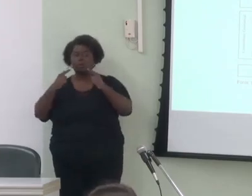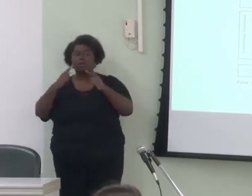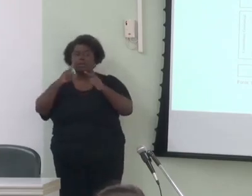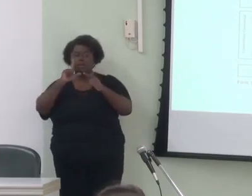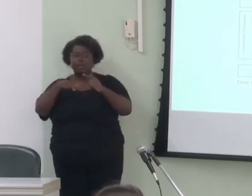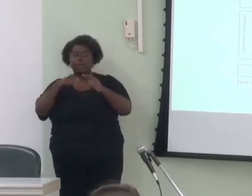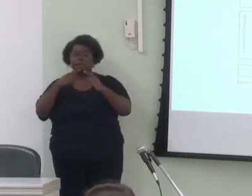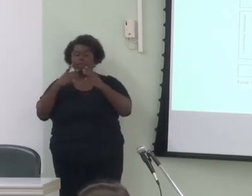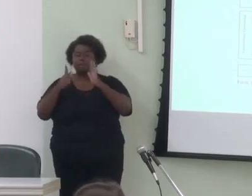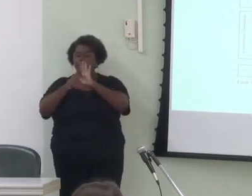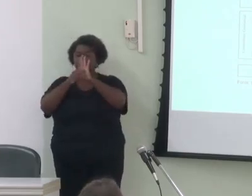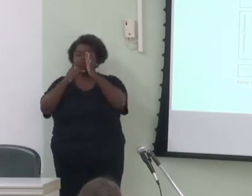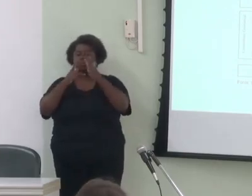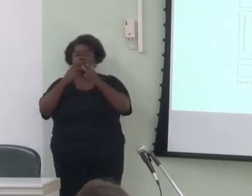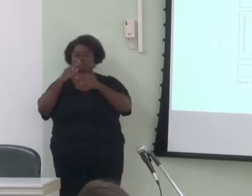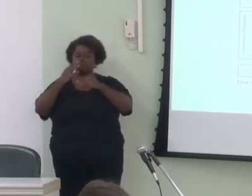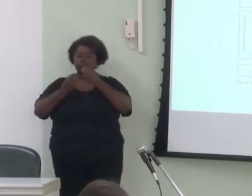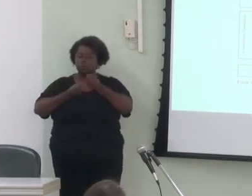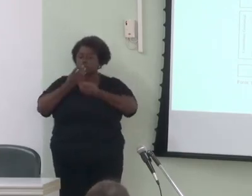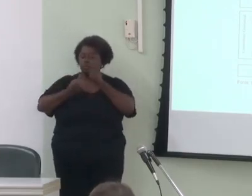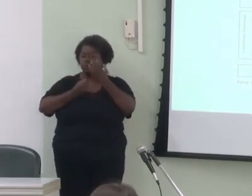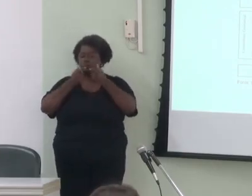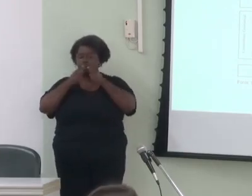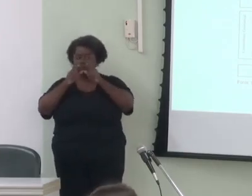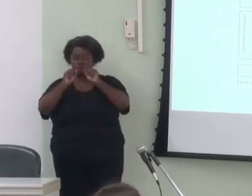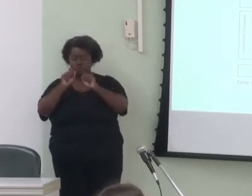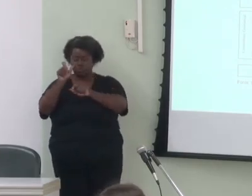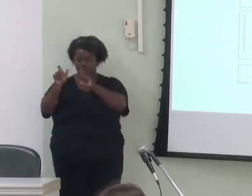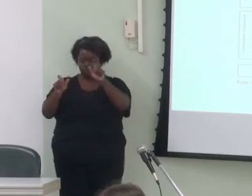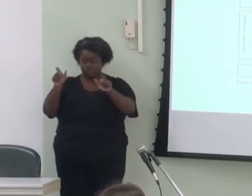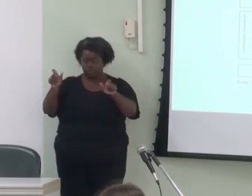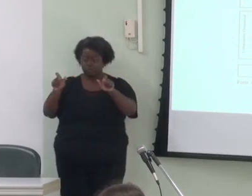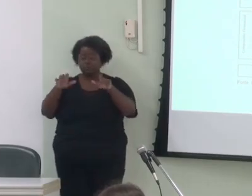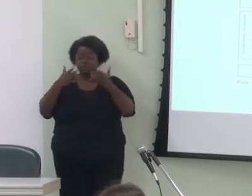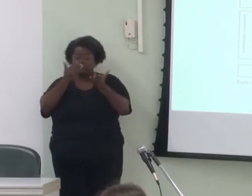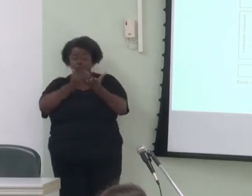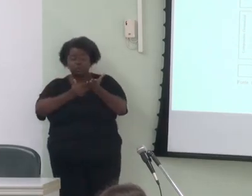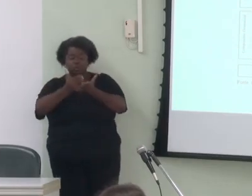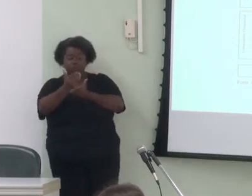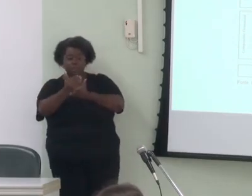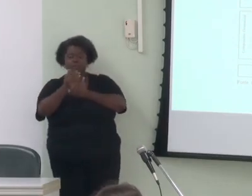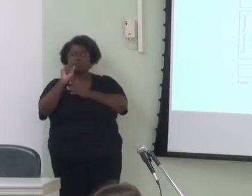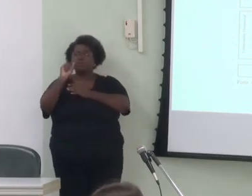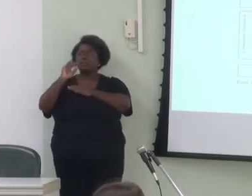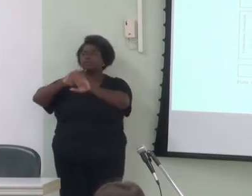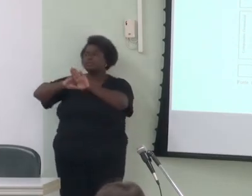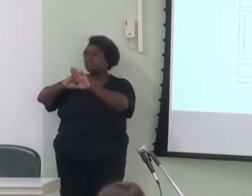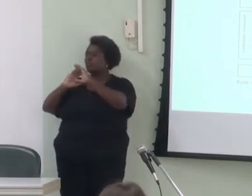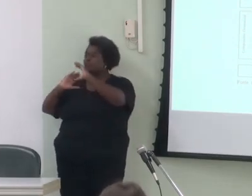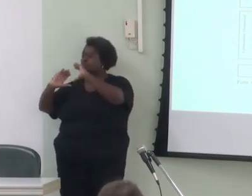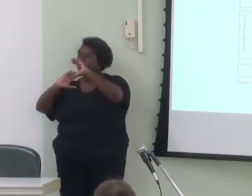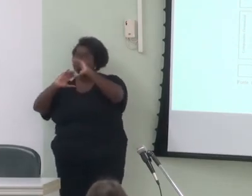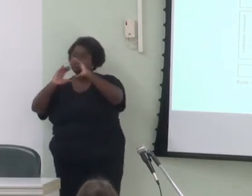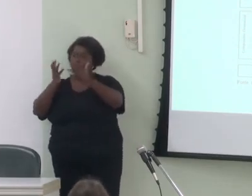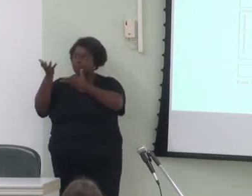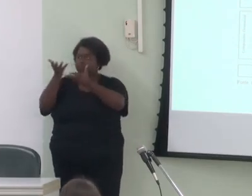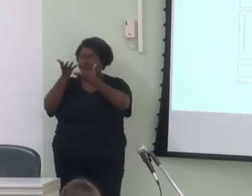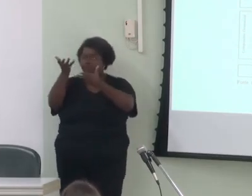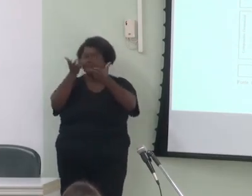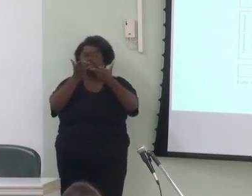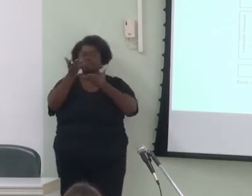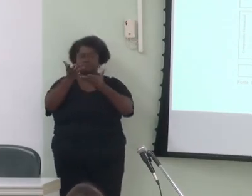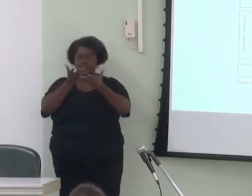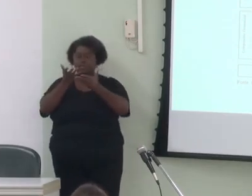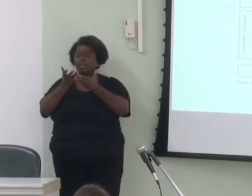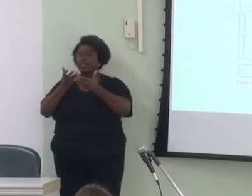produção linguística do indivíduo. Assim como a produção começa com as intenções comunicativas, progredindo em direção